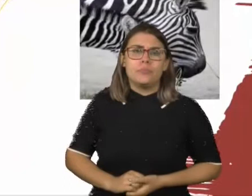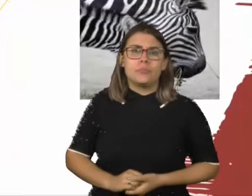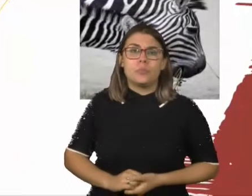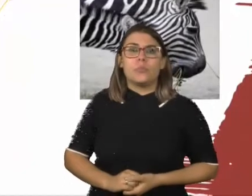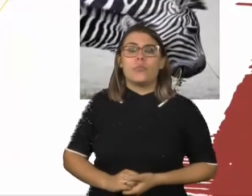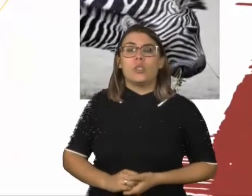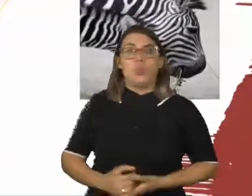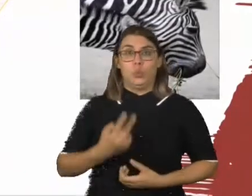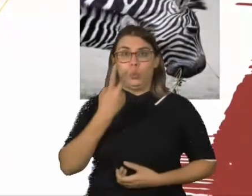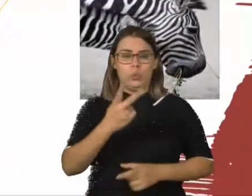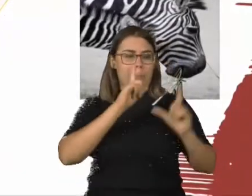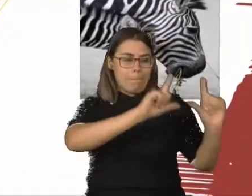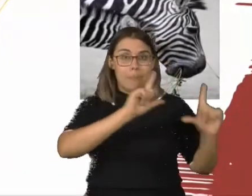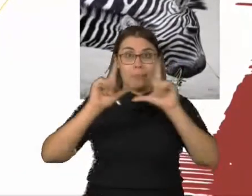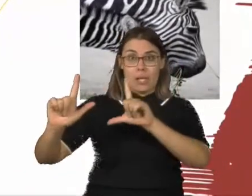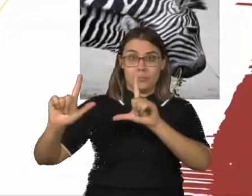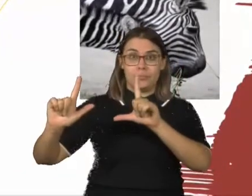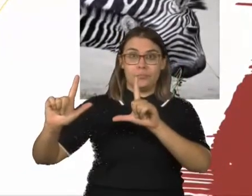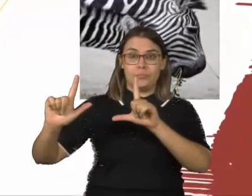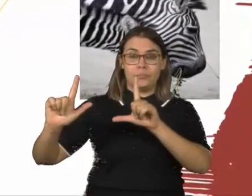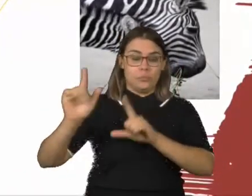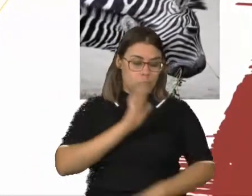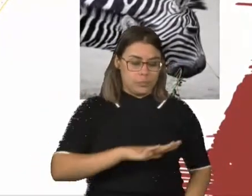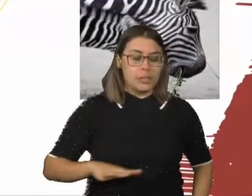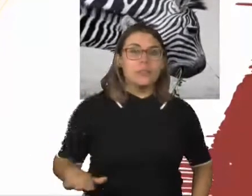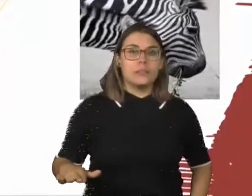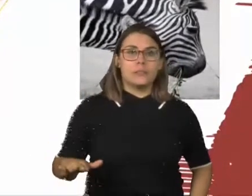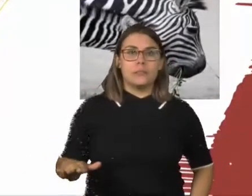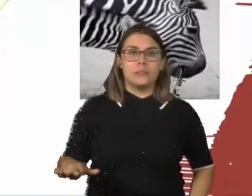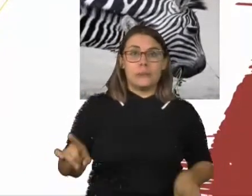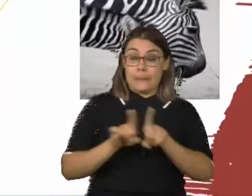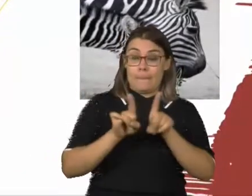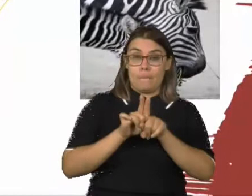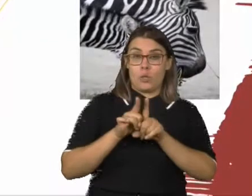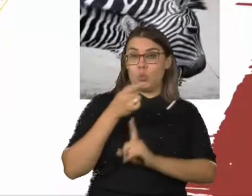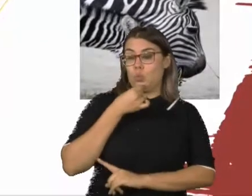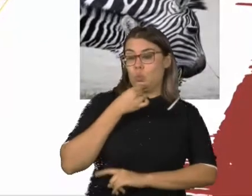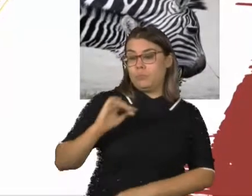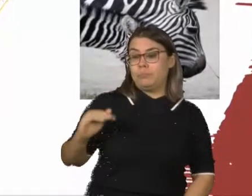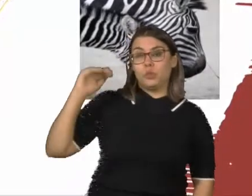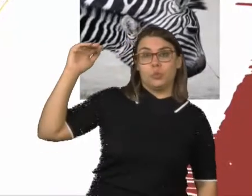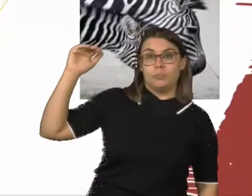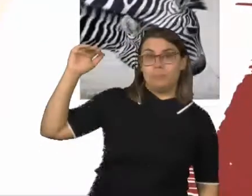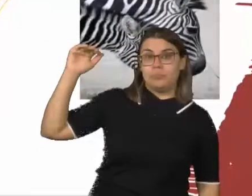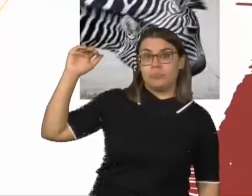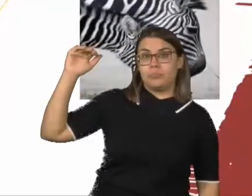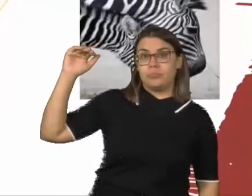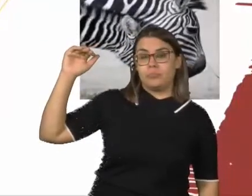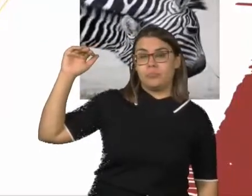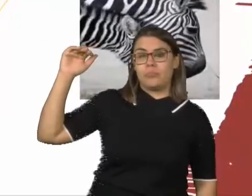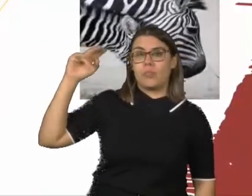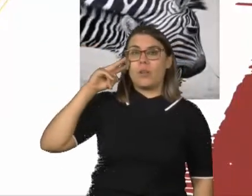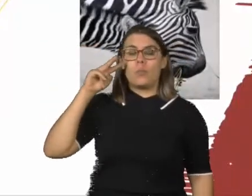imagens do lado esquerdo, uma imagem de uma criança e uma imagem de um adulto, de uma mãe olhando para o infinito, mas ela